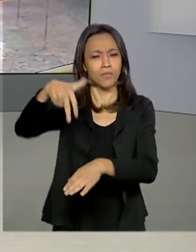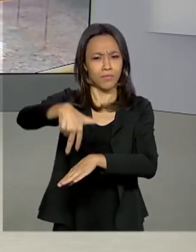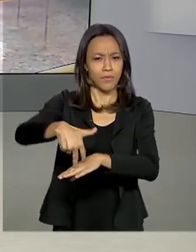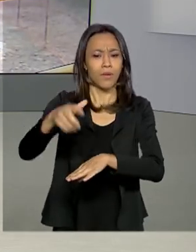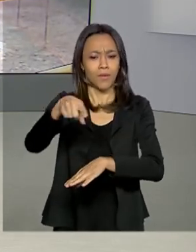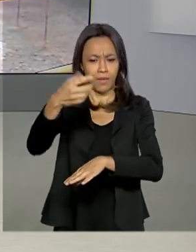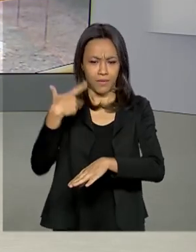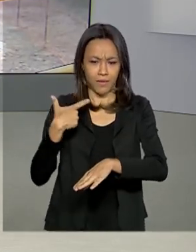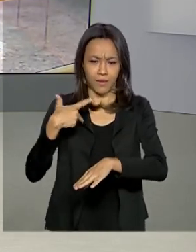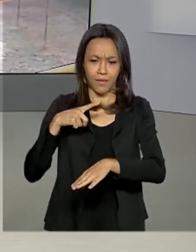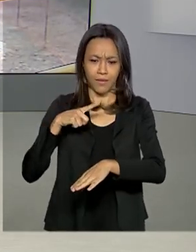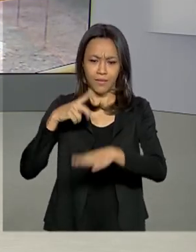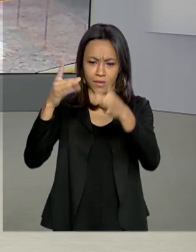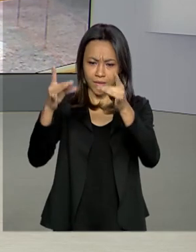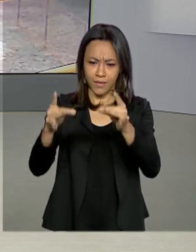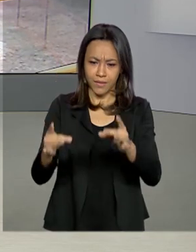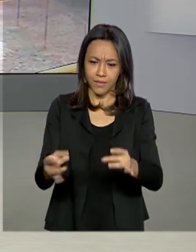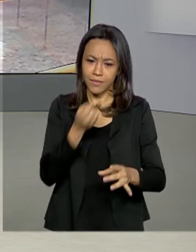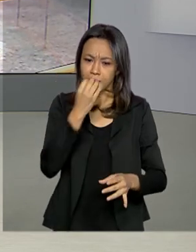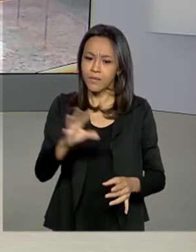os detalhes para a gente. Bom dia, Luana!